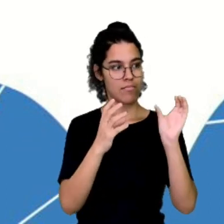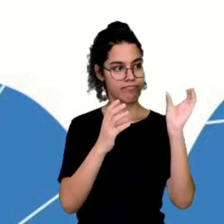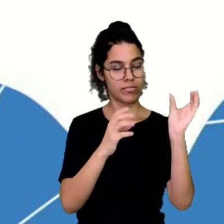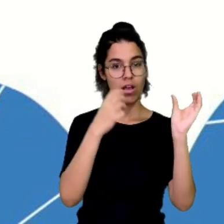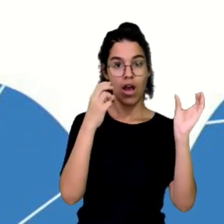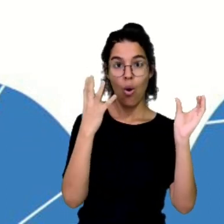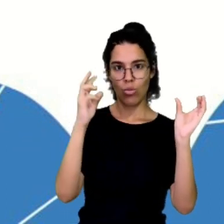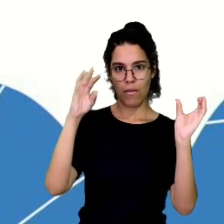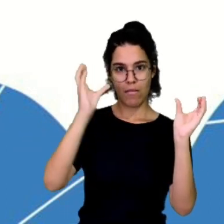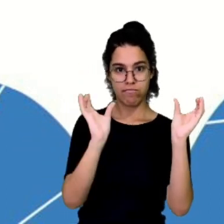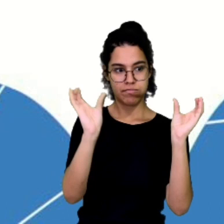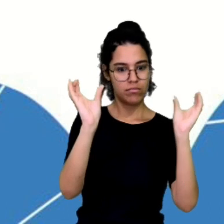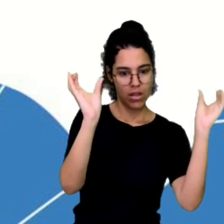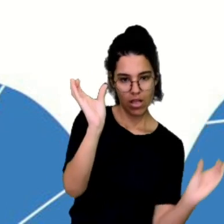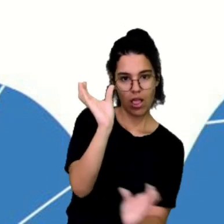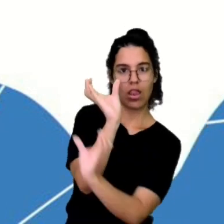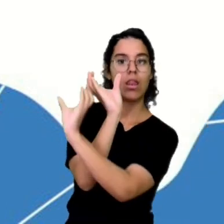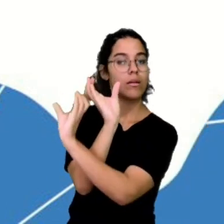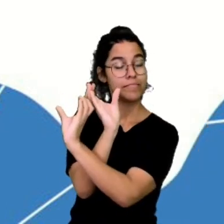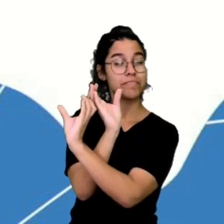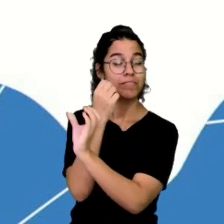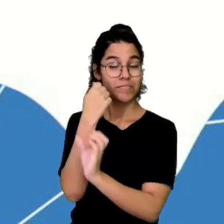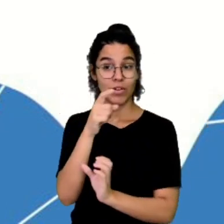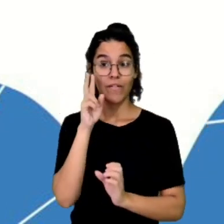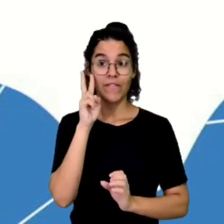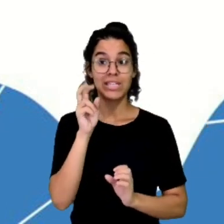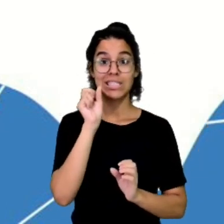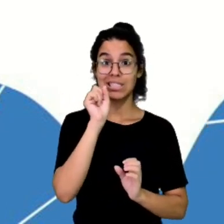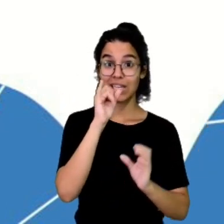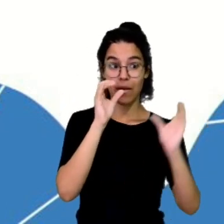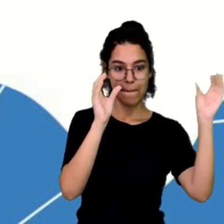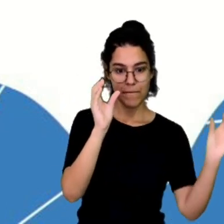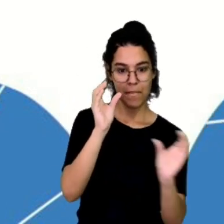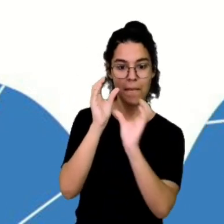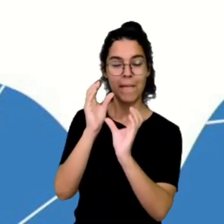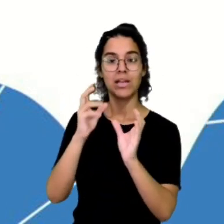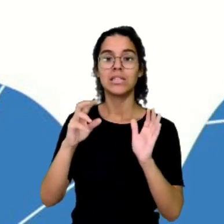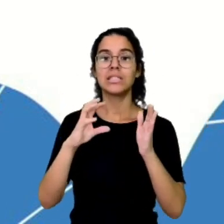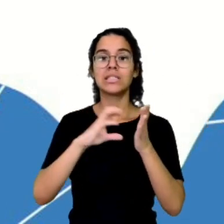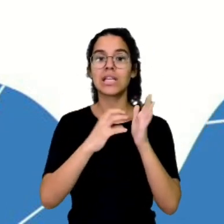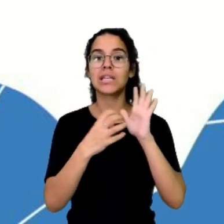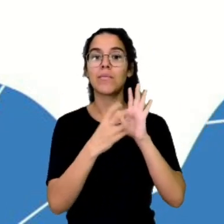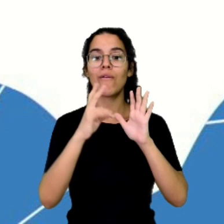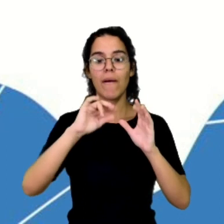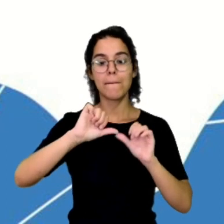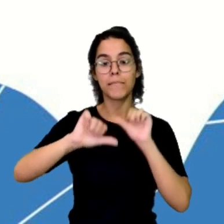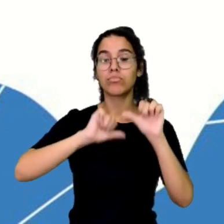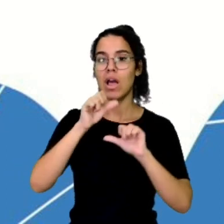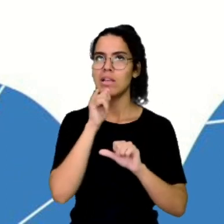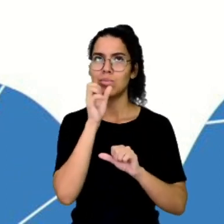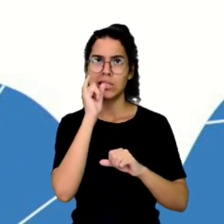igualdade. No caso, gente, quando eu mudo de lado da igualdade, muda de sinal, ou seja, muda de operação. Se está positivo,